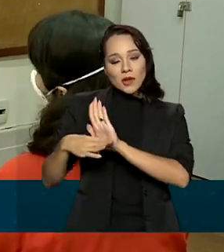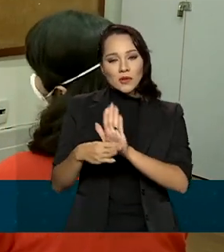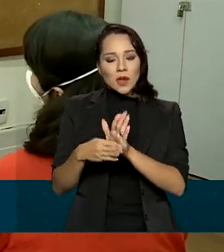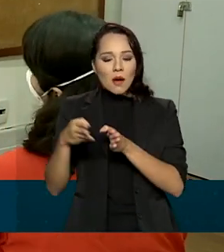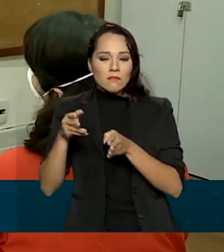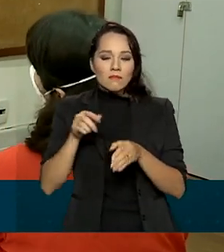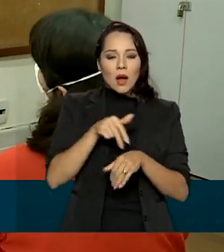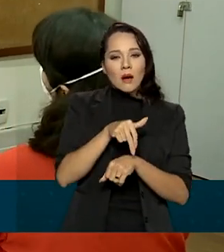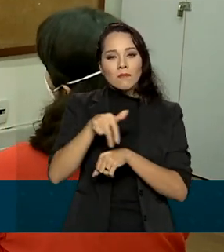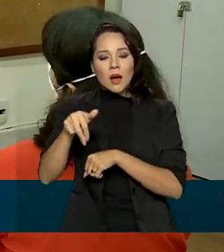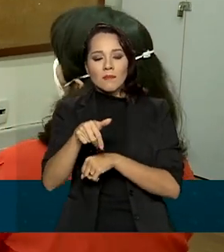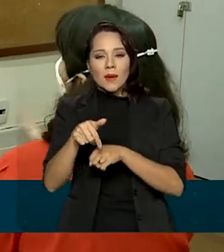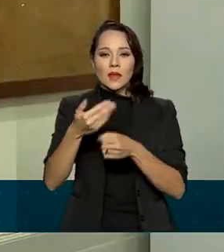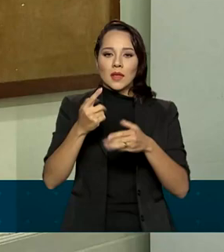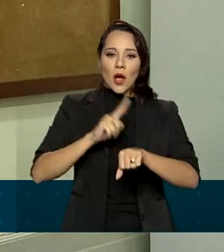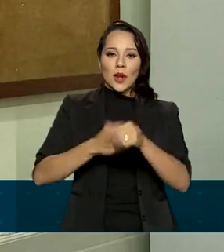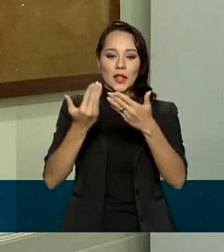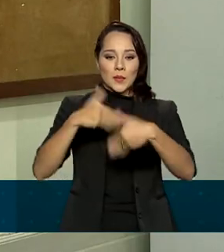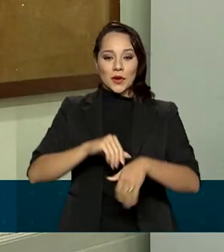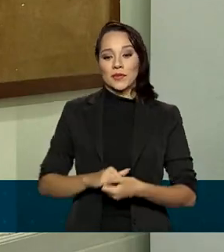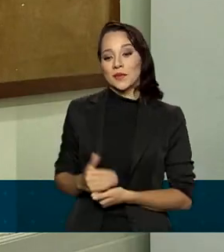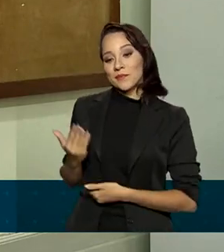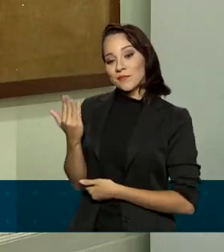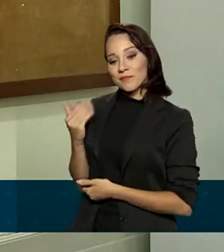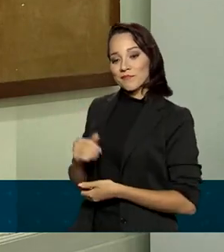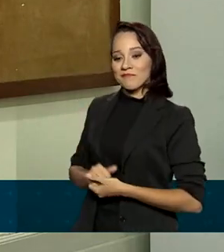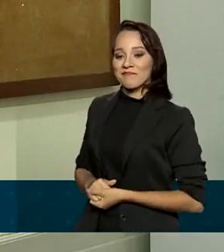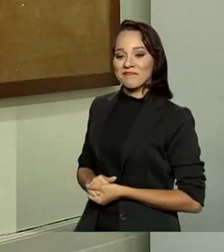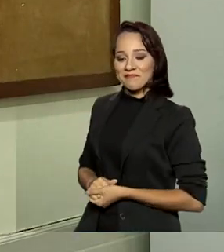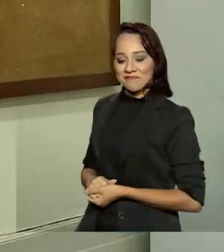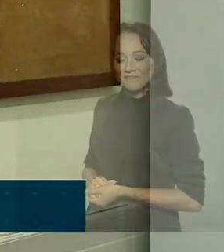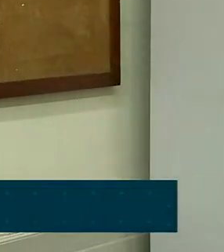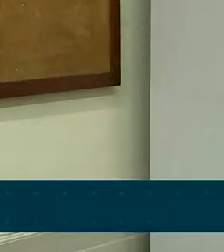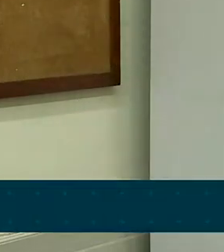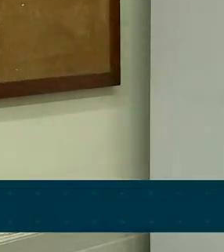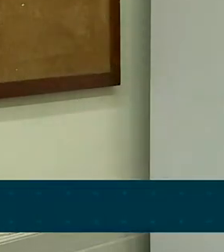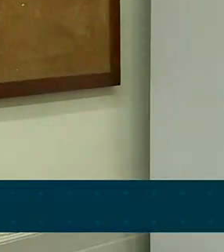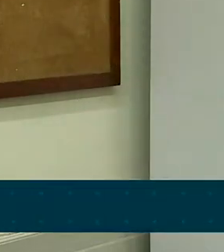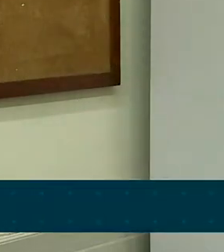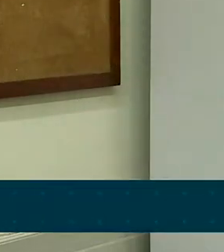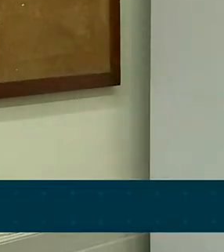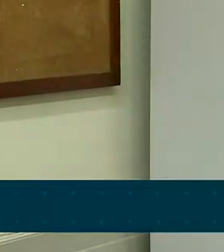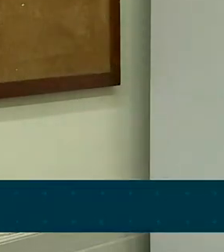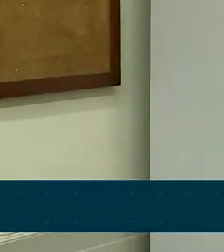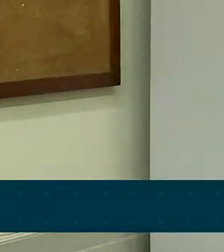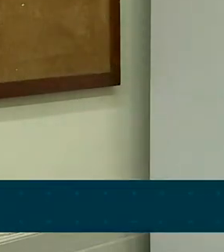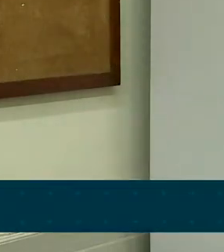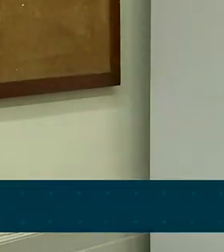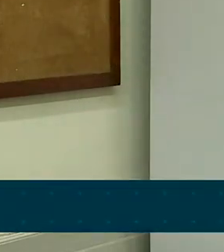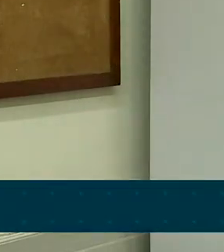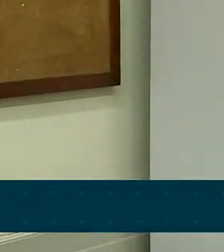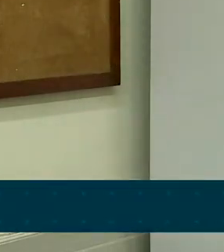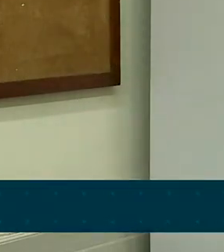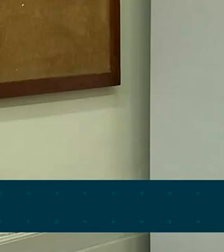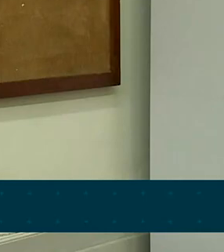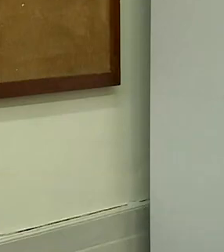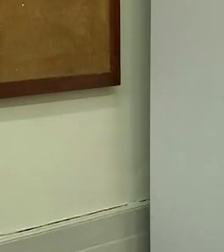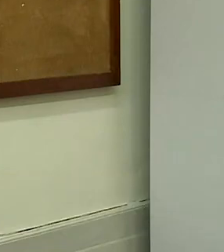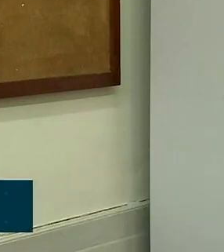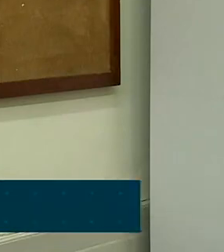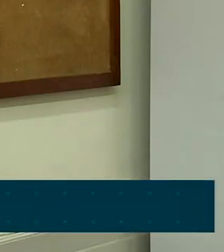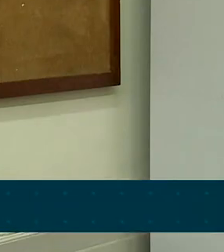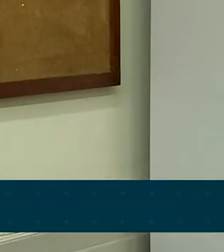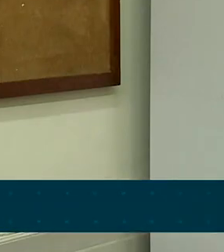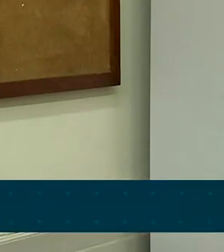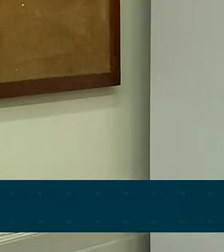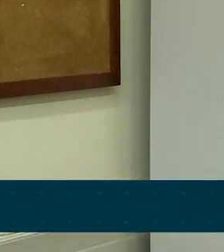locomoção durante o exame. Eu vou estar relaxado no momento da prova e me preocupar só com as alternativas e